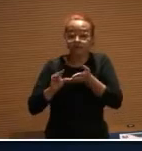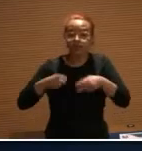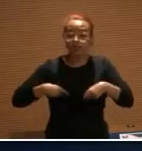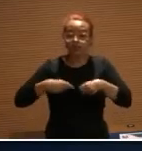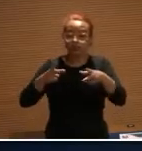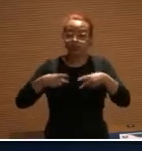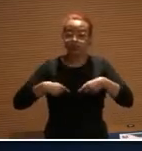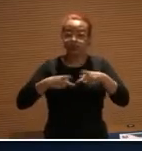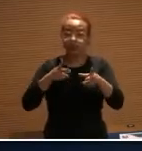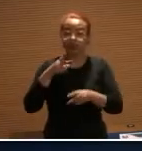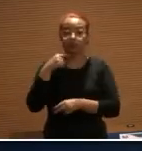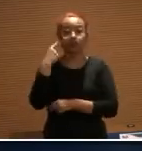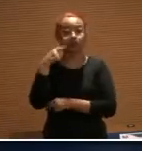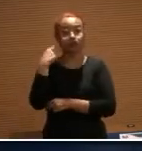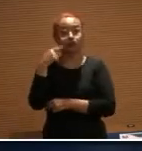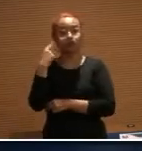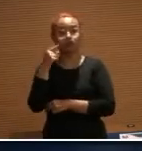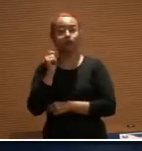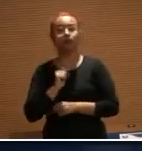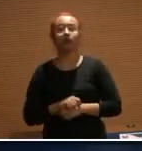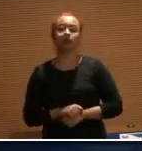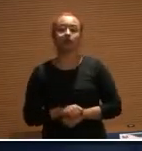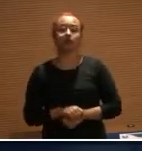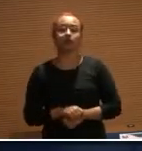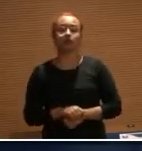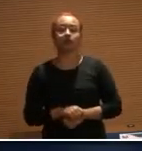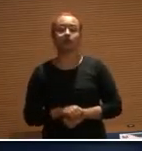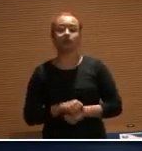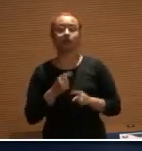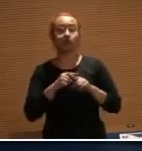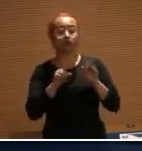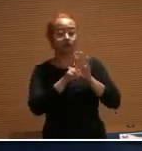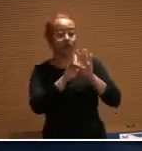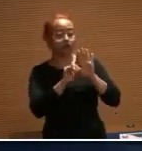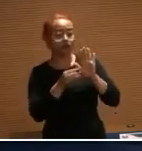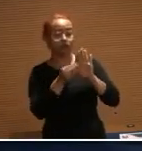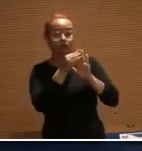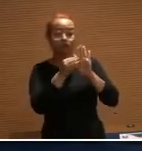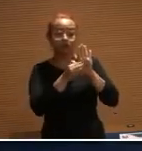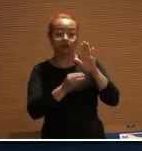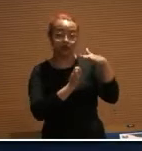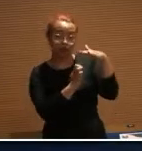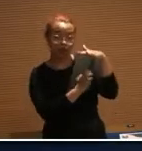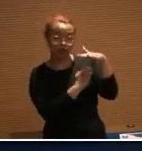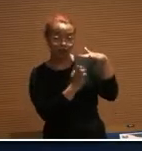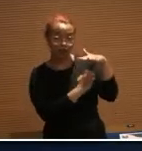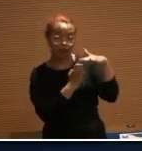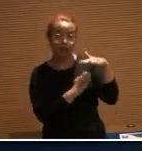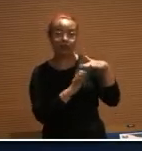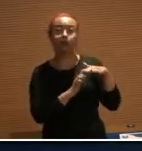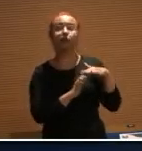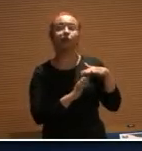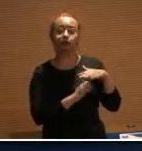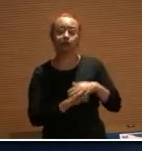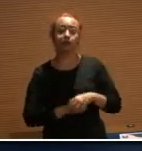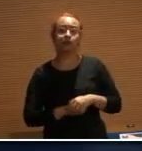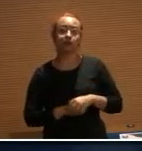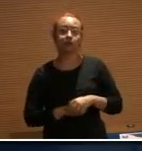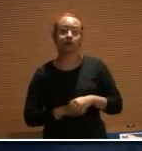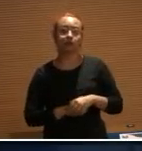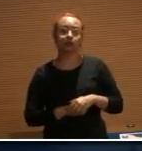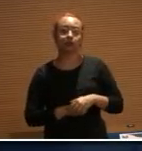o que se busca na previsão legal é que a empresa vai ter que buscar,